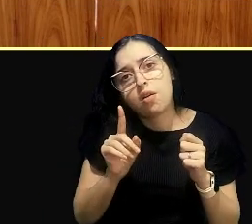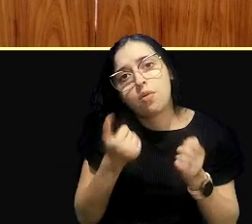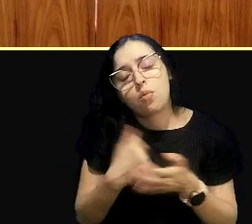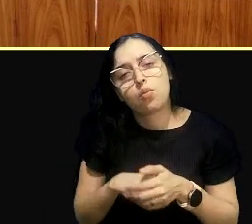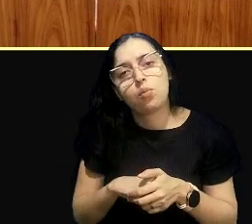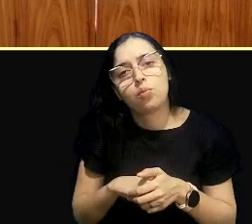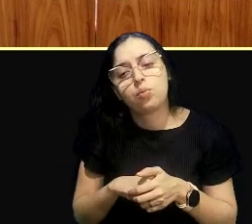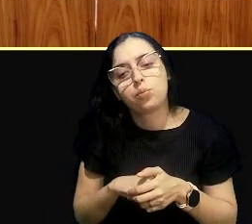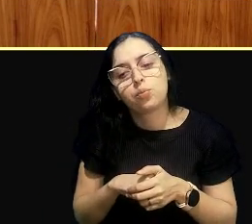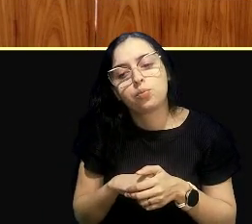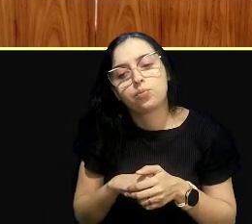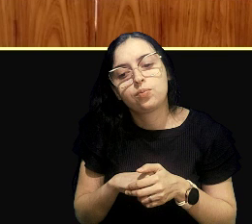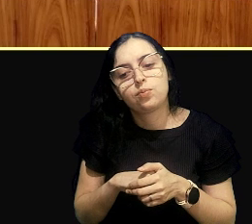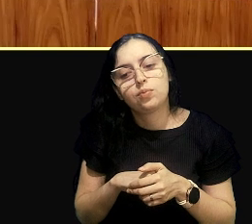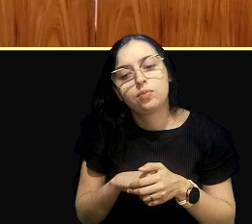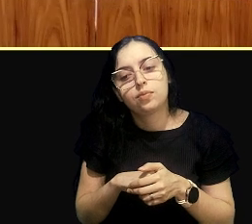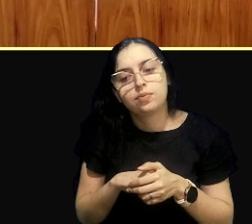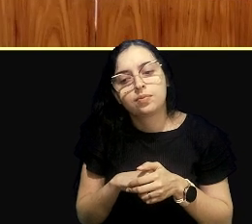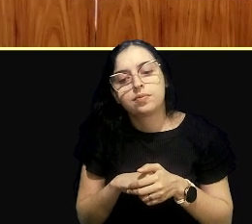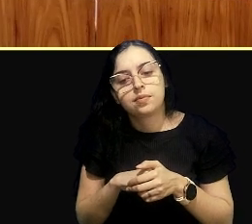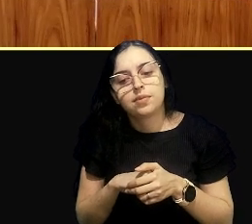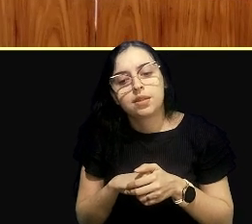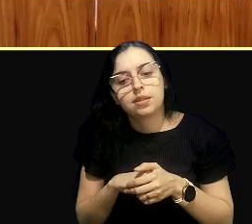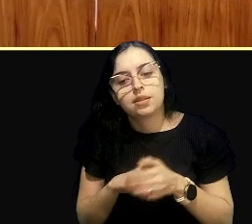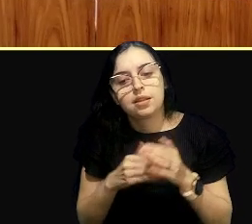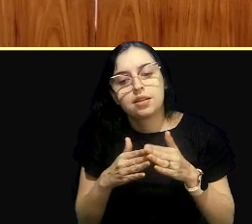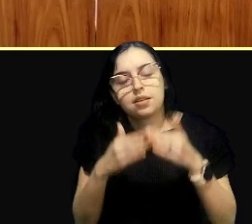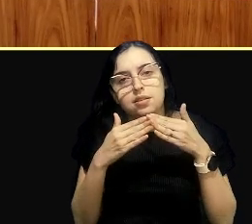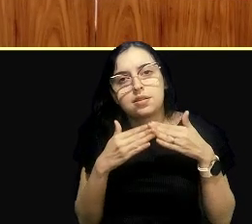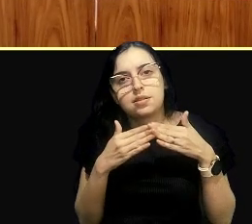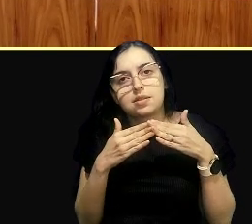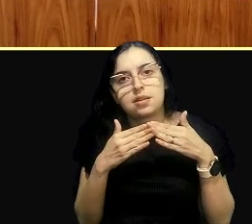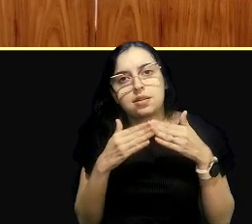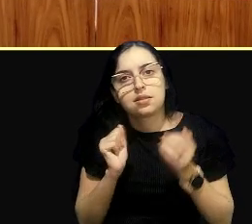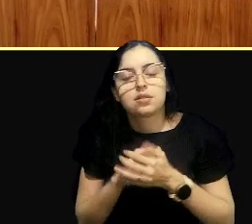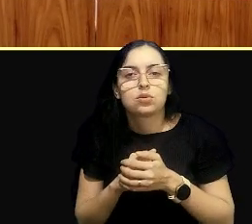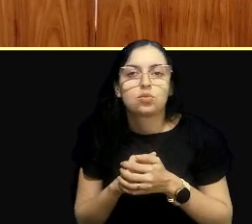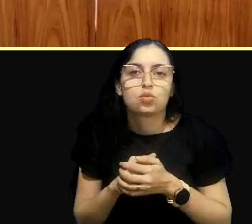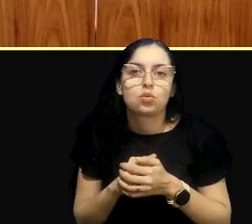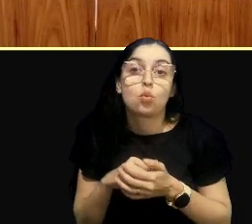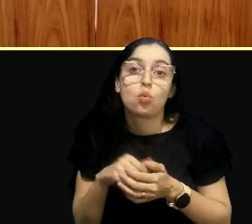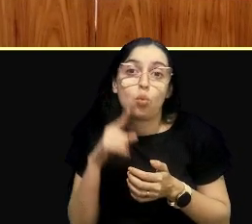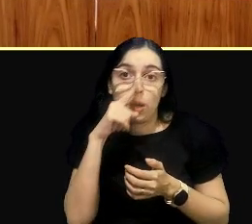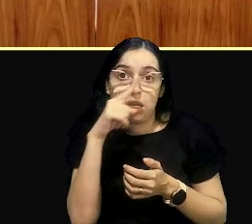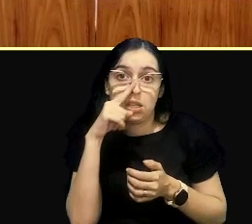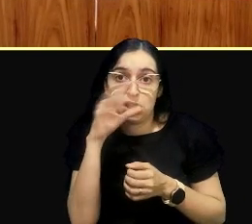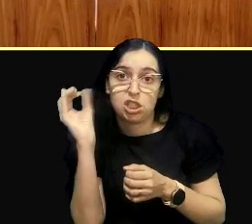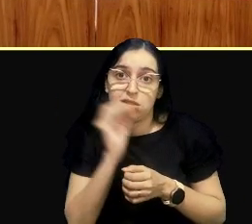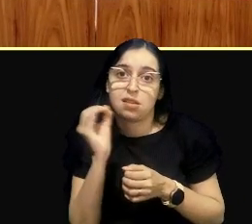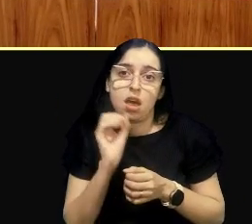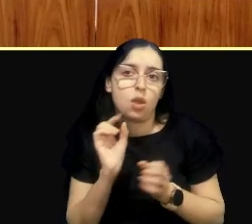é, é, dá licença, é, questão do risco zero não existe, então,